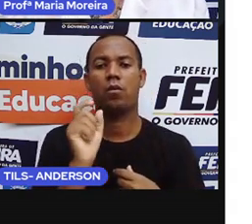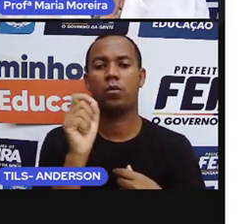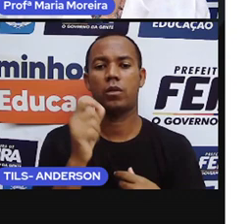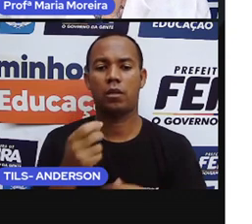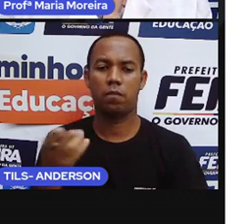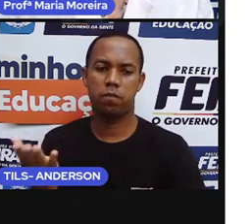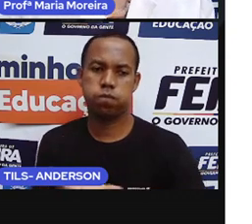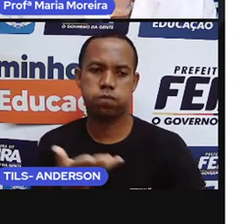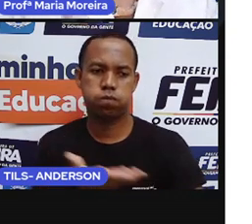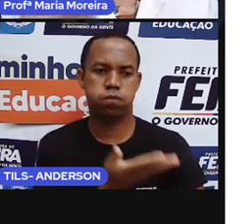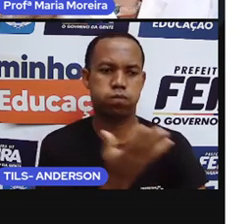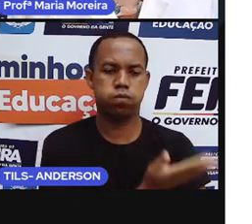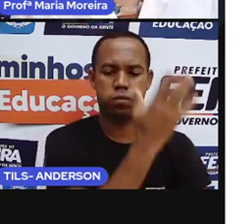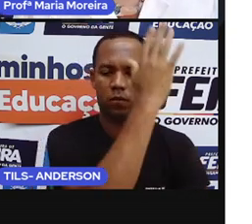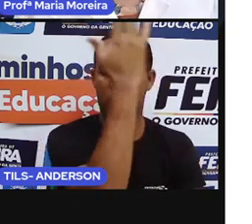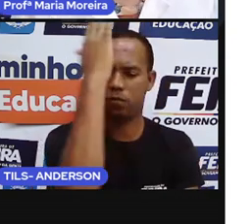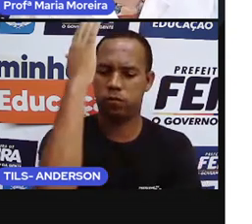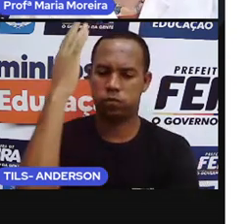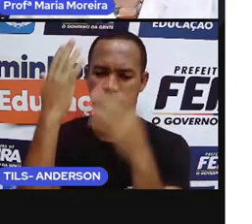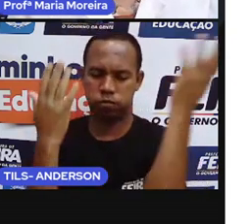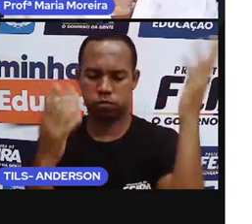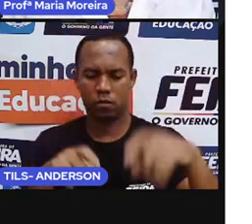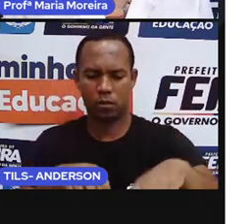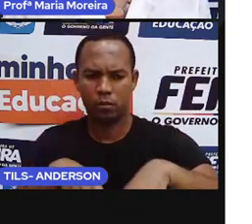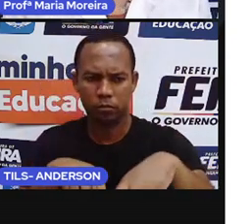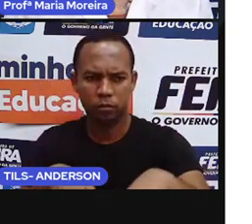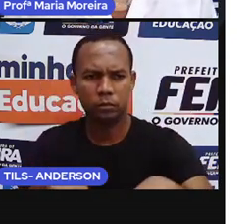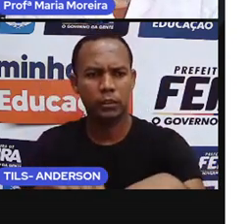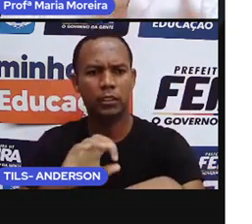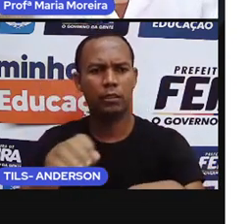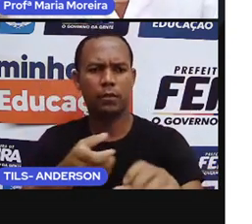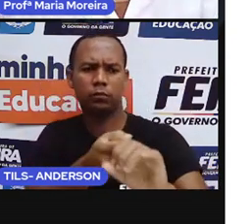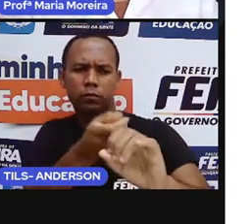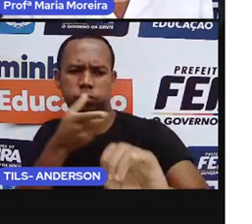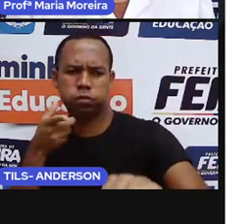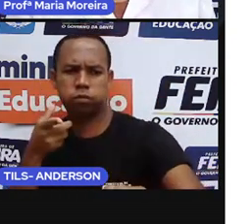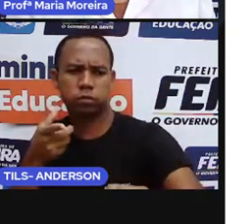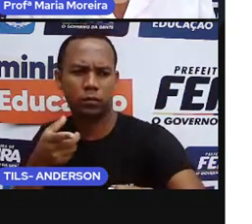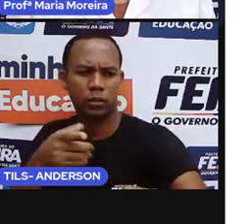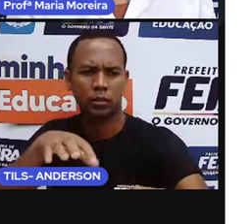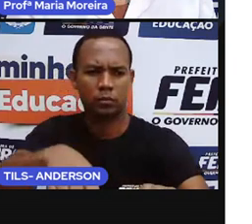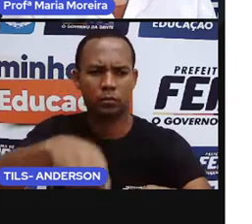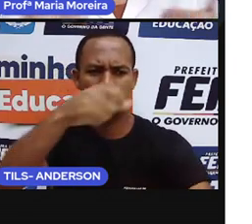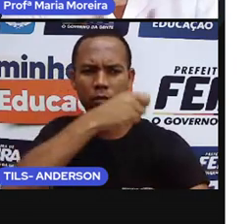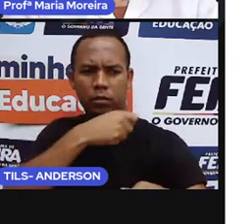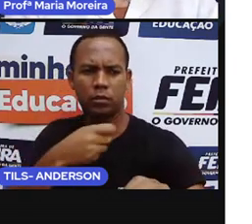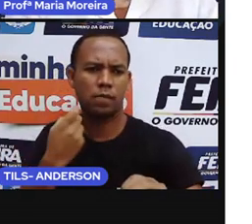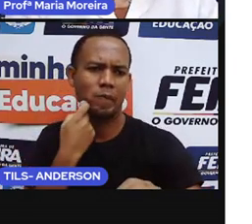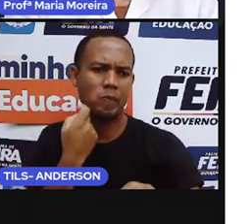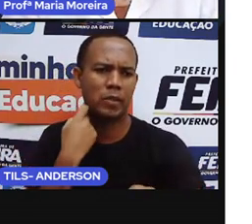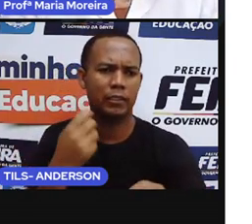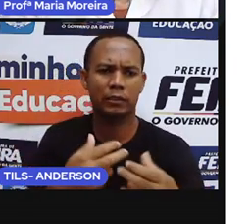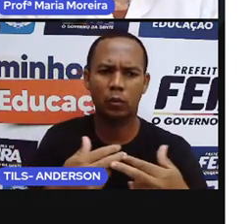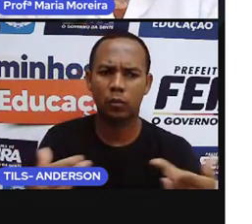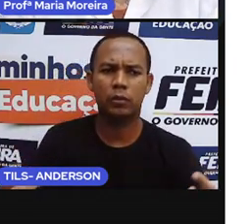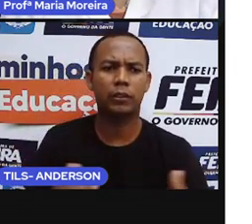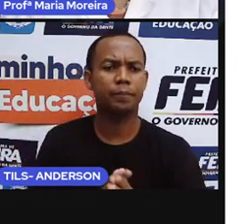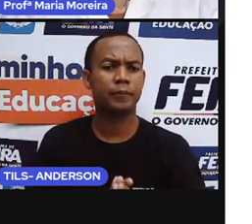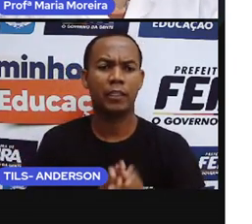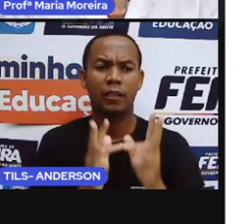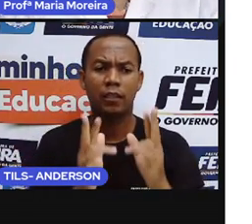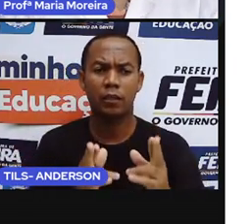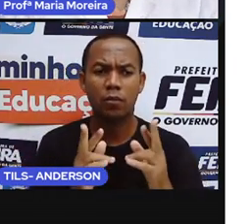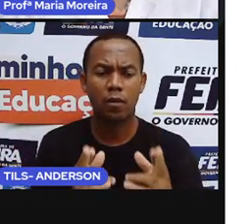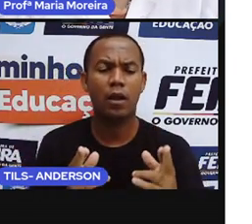a criação da roça, pelas atividades de caça, de guerra, entre outros. Da mesma forma acontece o quê? Na nossa casa. É comum